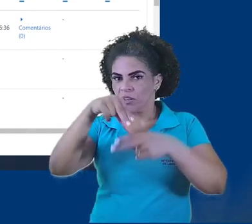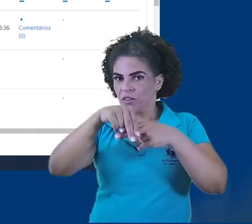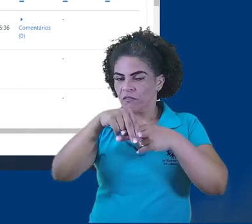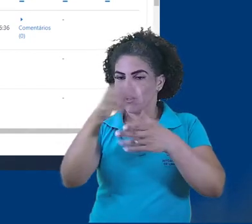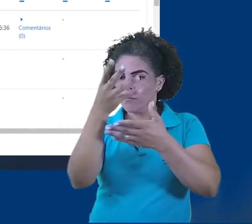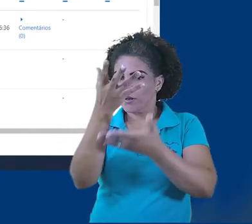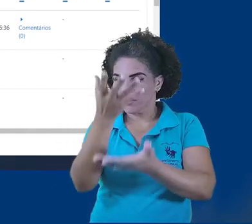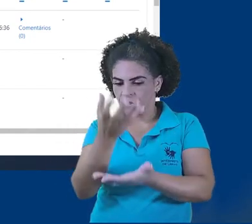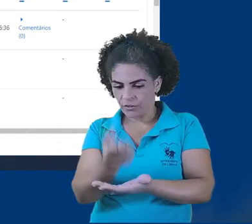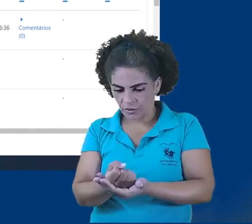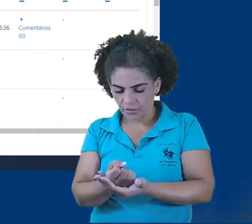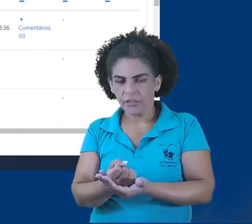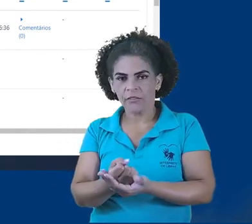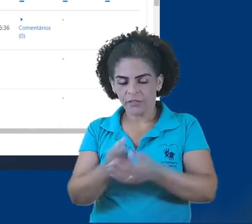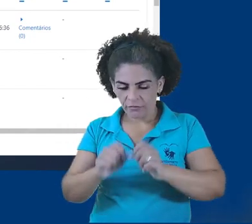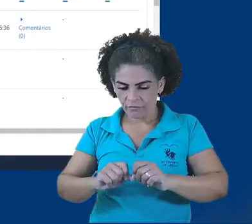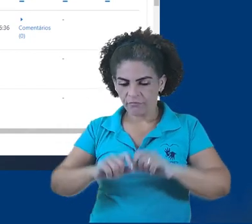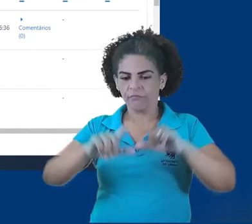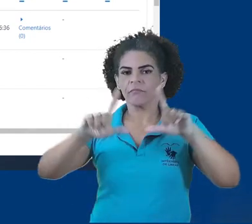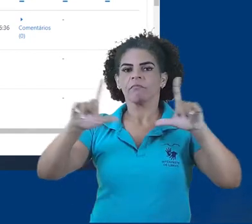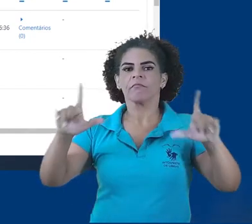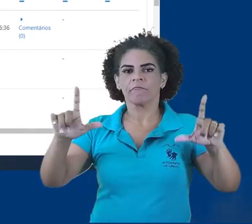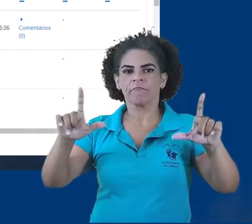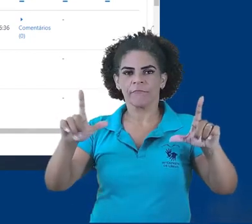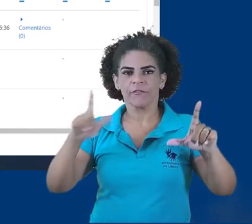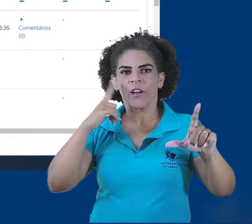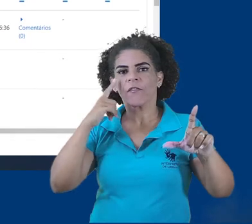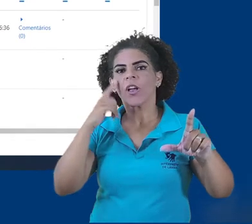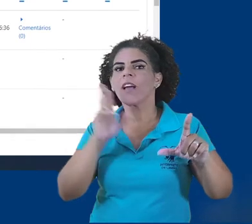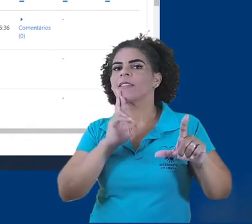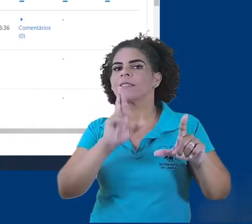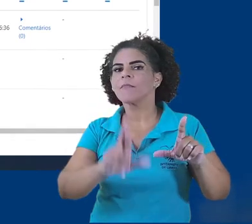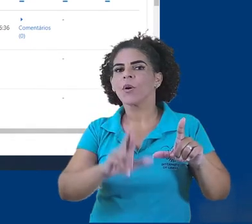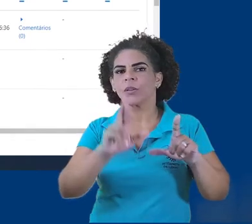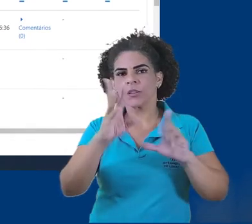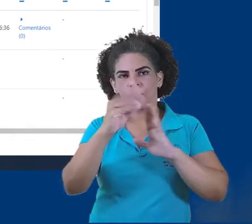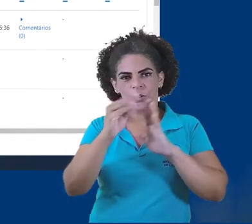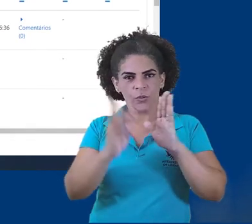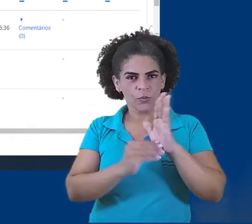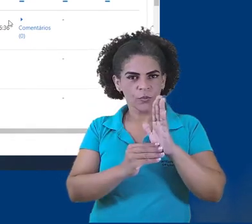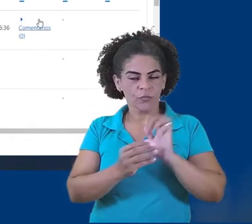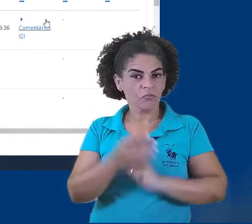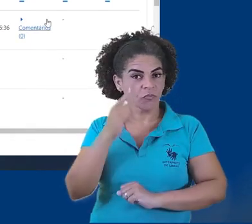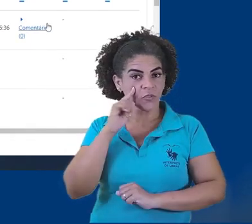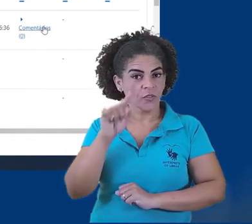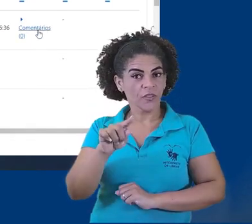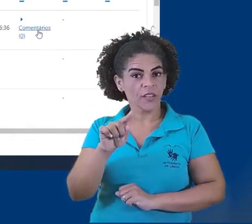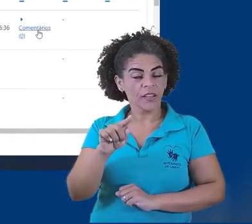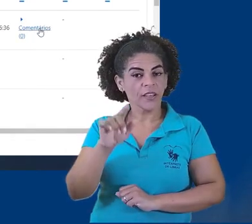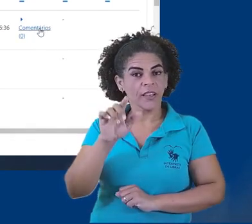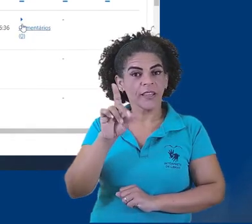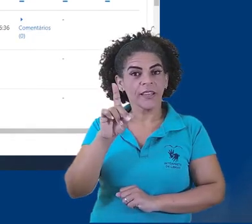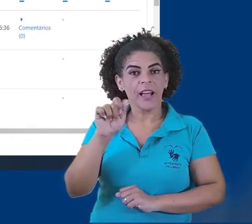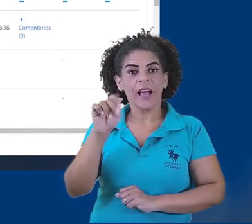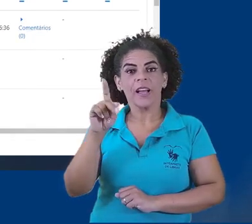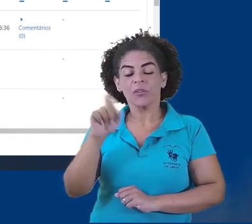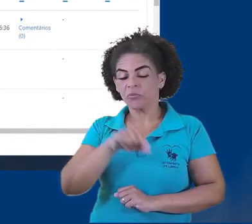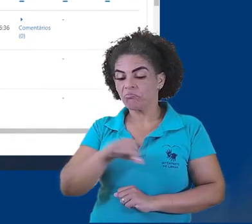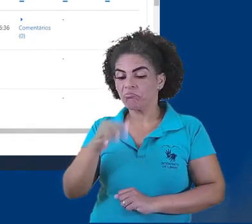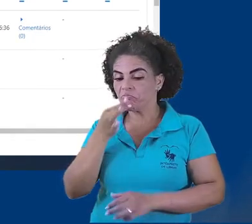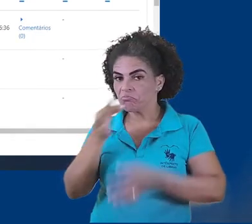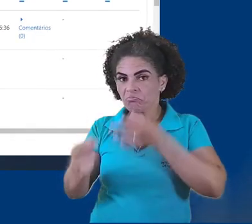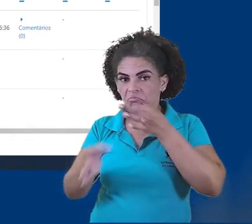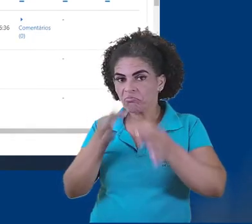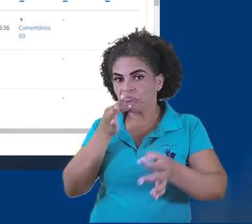ele vai baixar o arquivo e você vai poder ter acesso ao conteúdo da resposta. Reparem que eu tenho mais alguns dados como comentários,